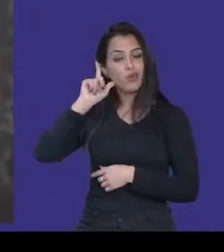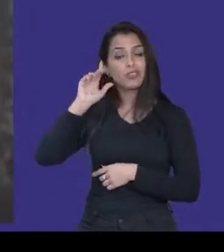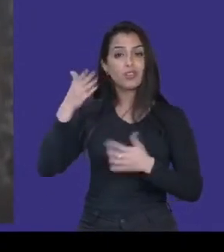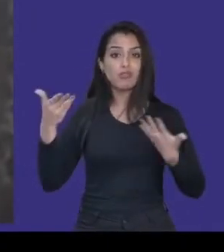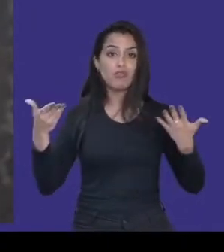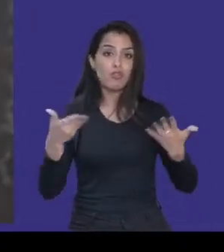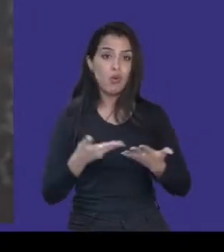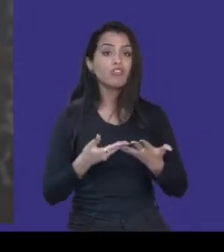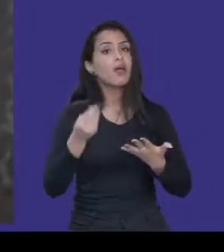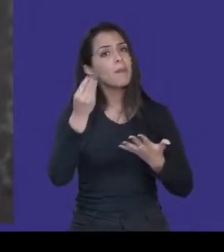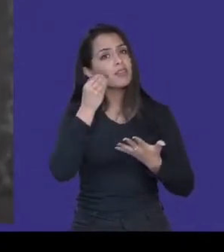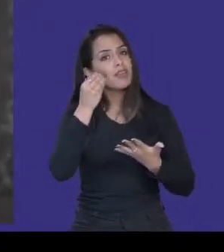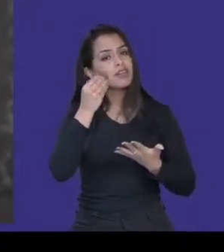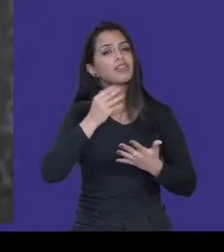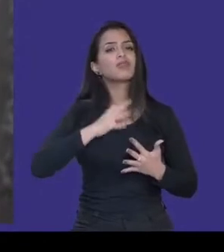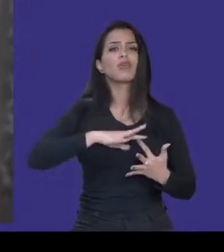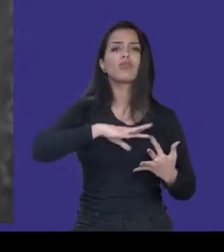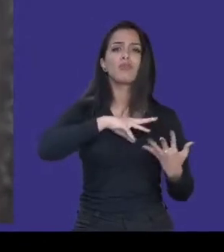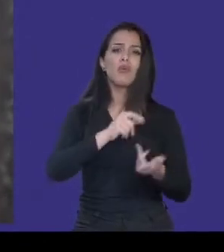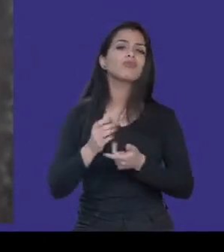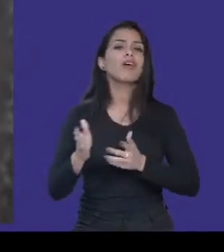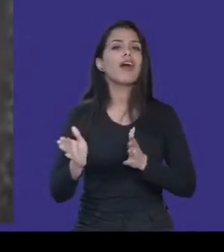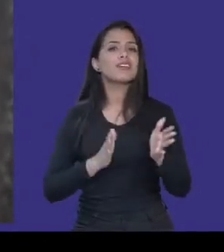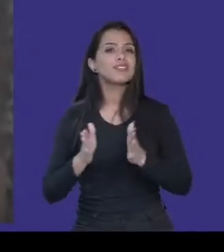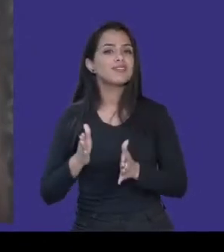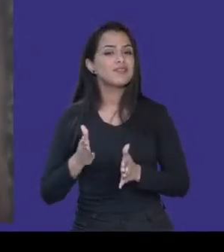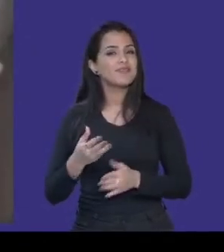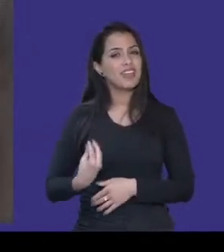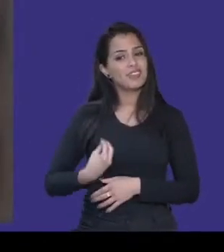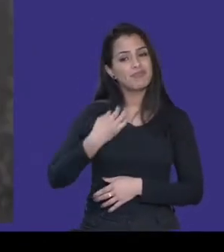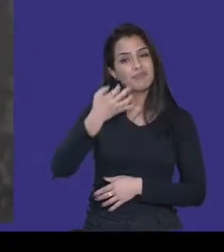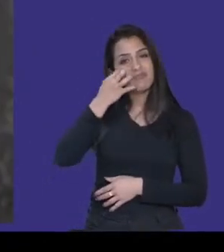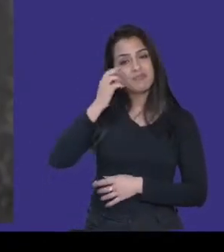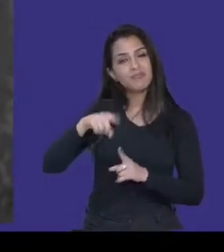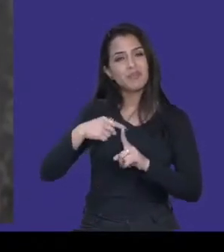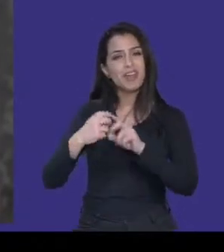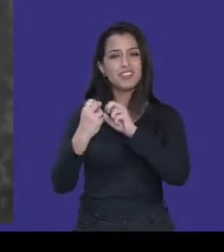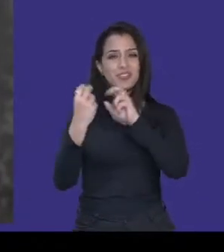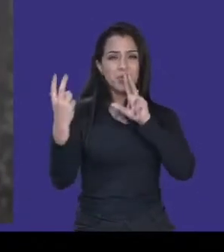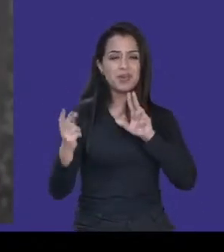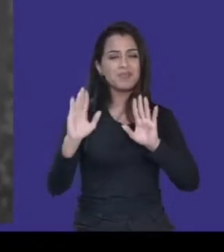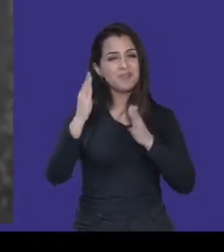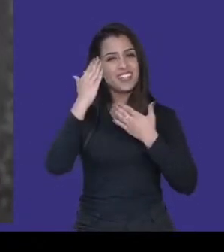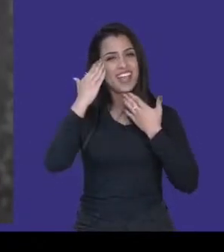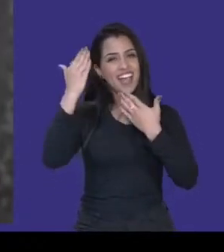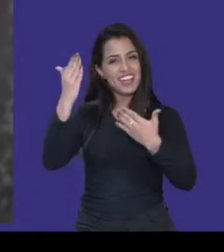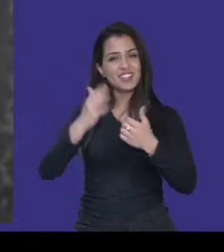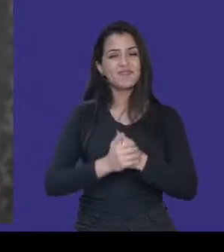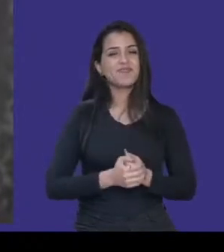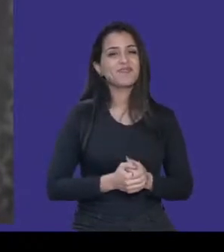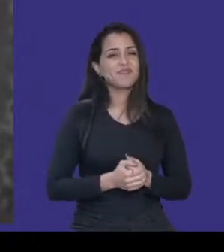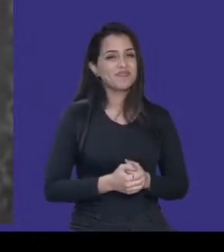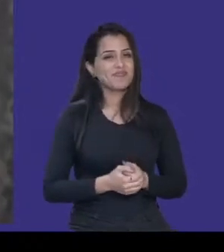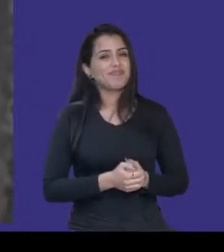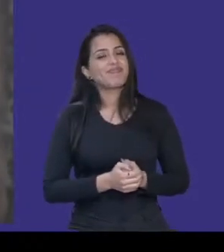mais acessível. Na vida física e na vida virtual. Obrigada, pessoal. Boa noite. Queria só... Posso